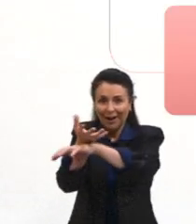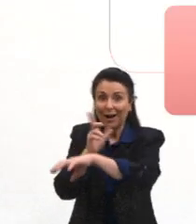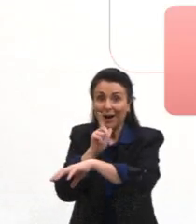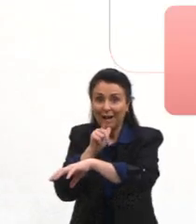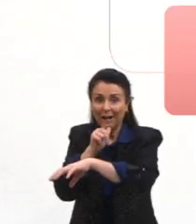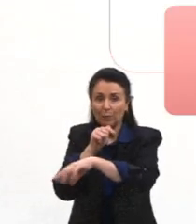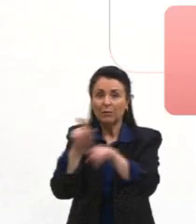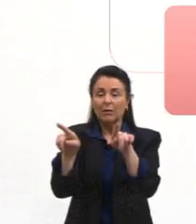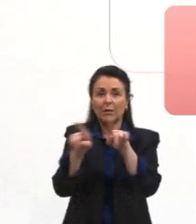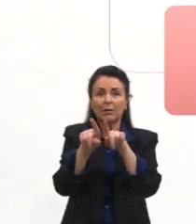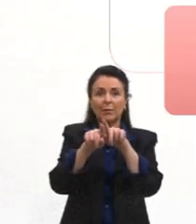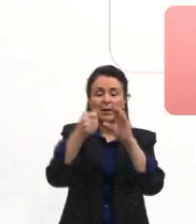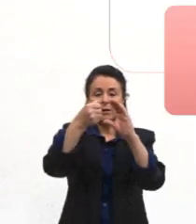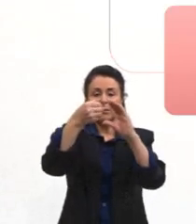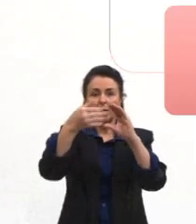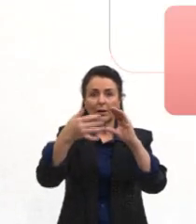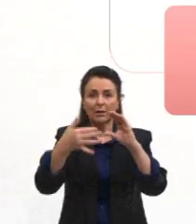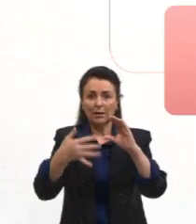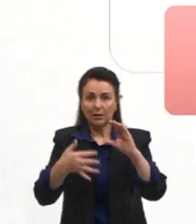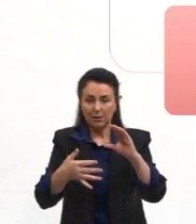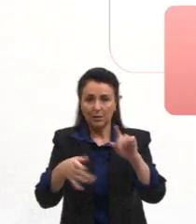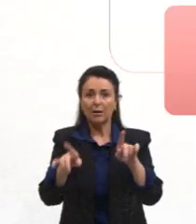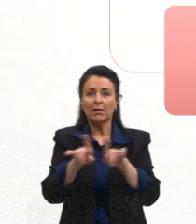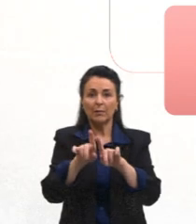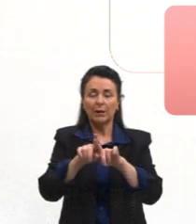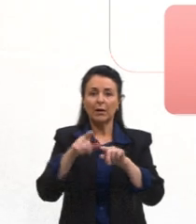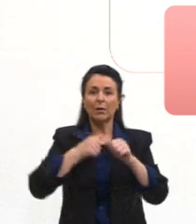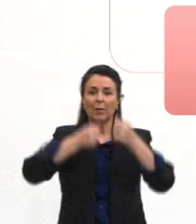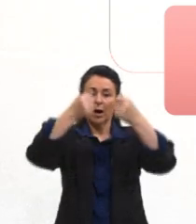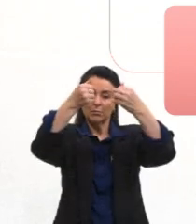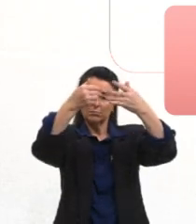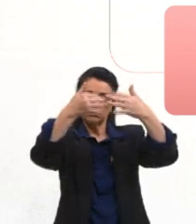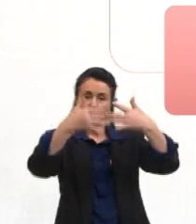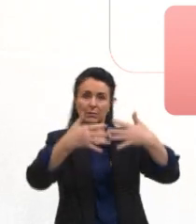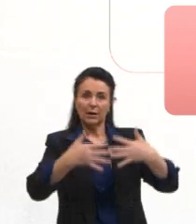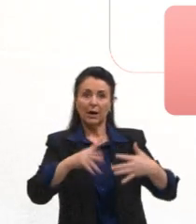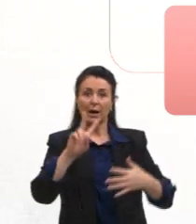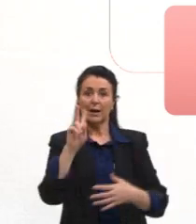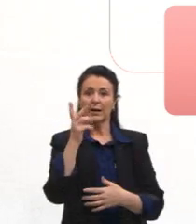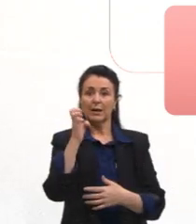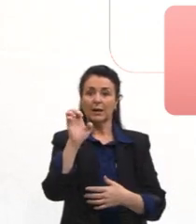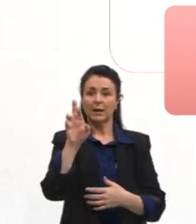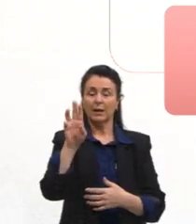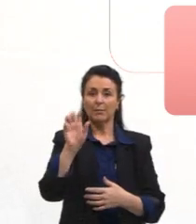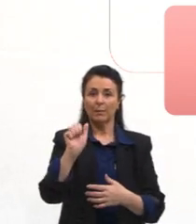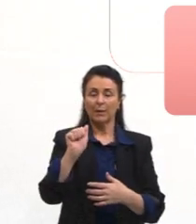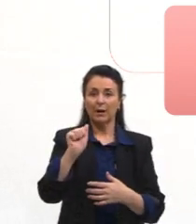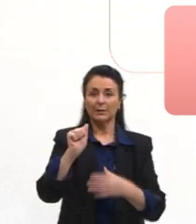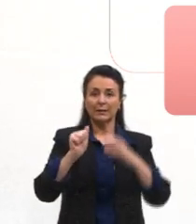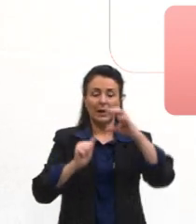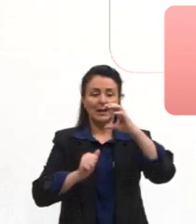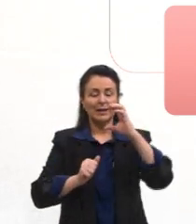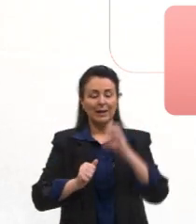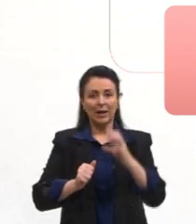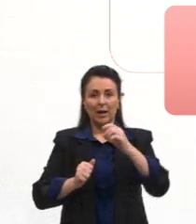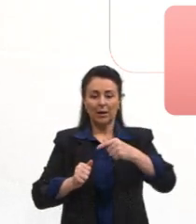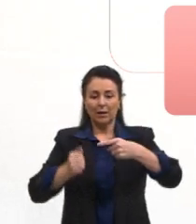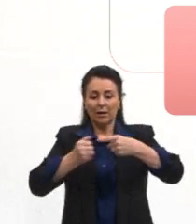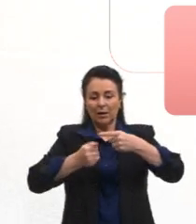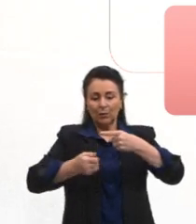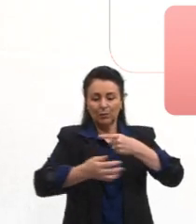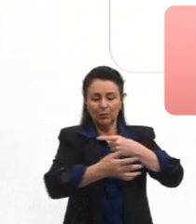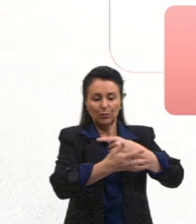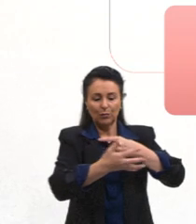Também eles são classificados de acordo com a sua consistência. A herbácea, que é molezinho, frágil,